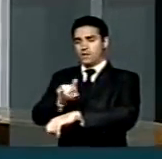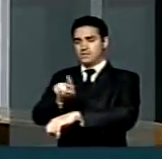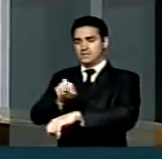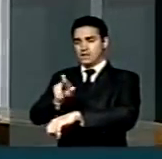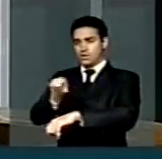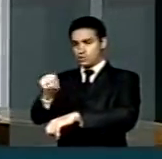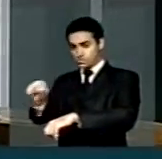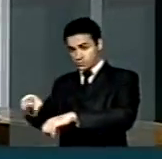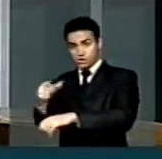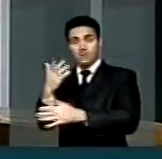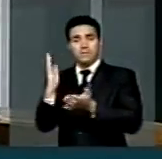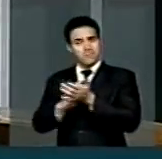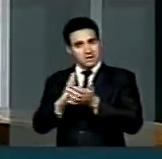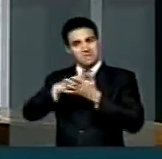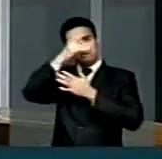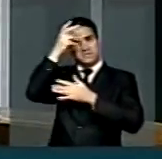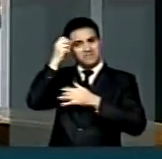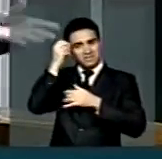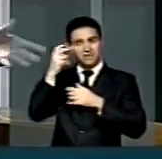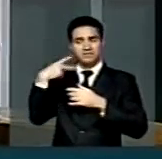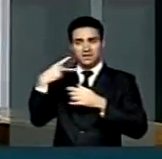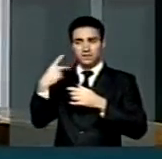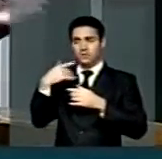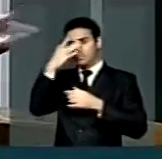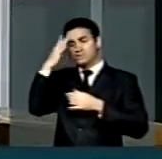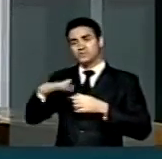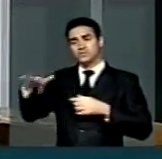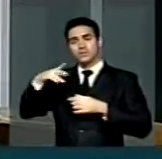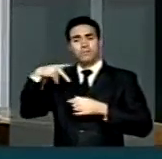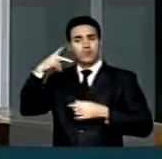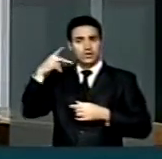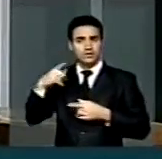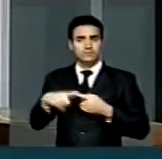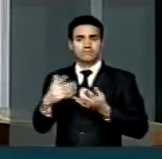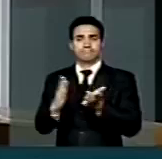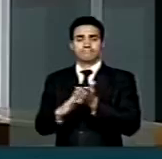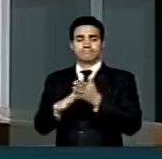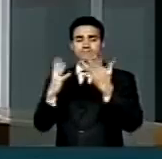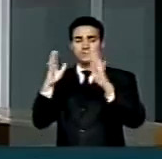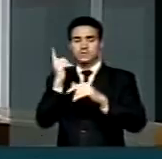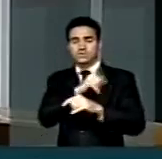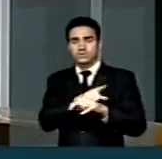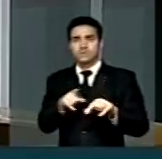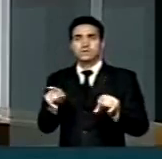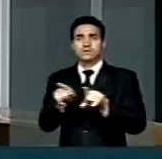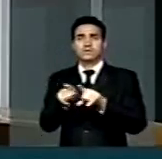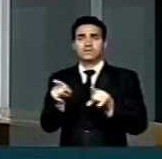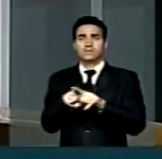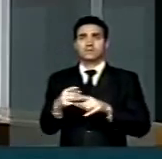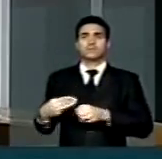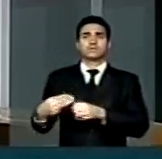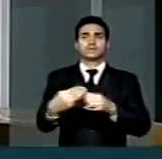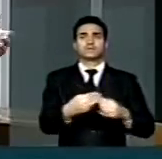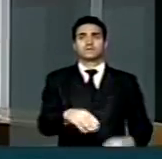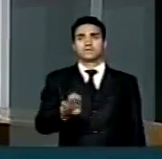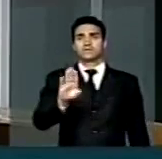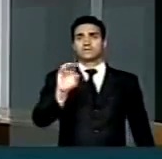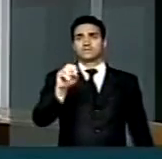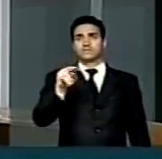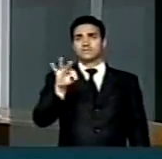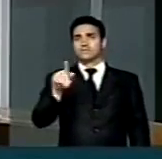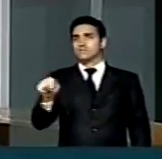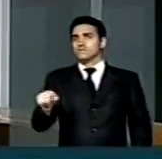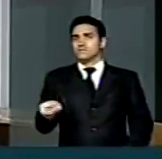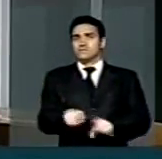prefeito Rui Barbosa, vereadores, políticos, lá do município de Bonito, por esse